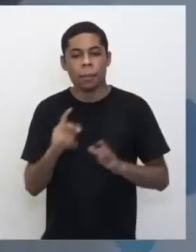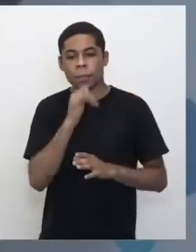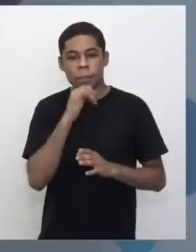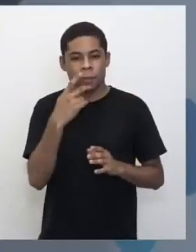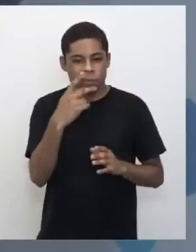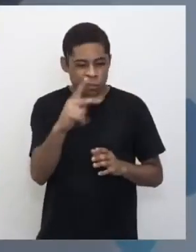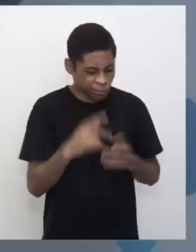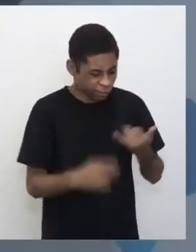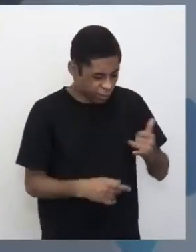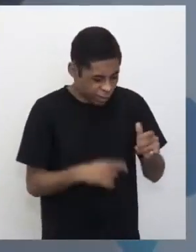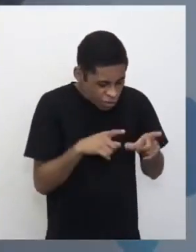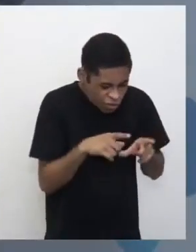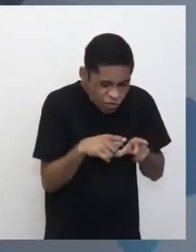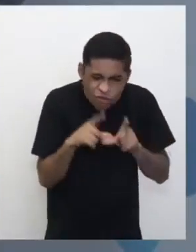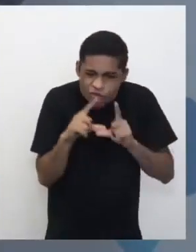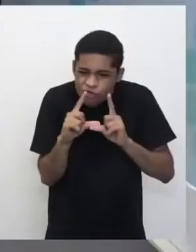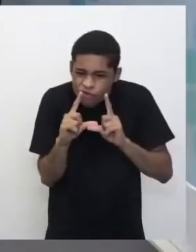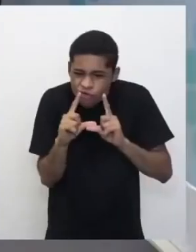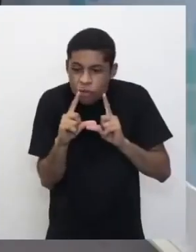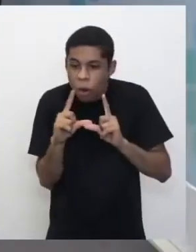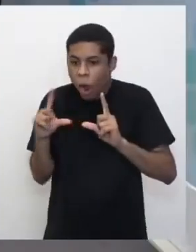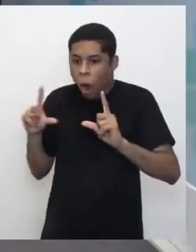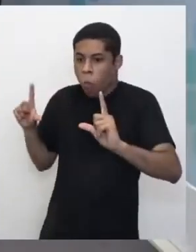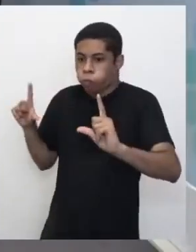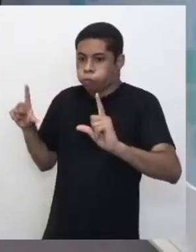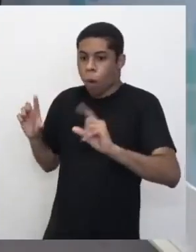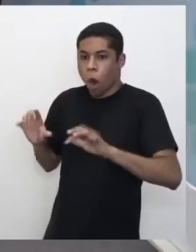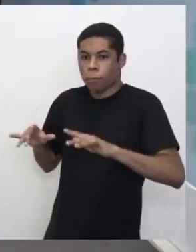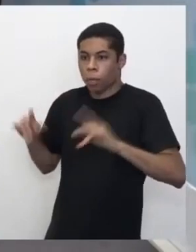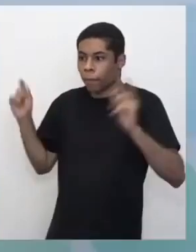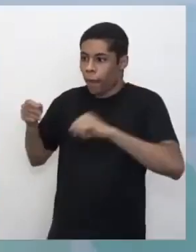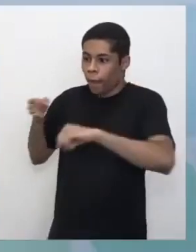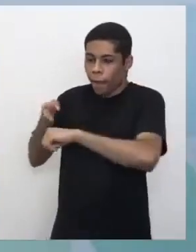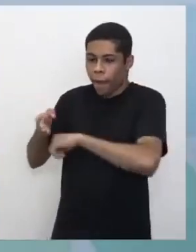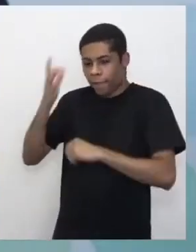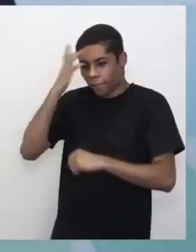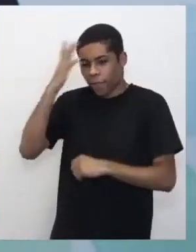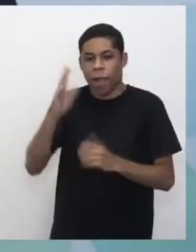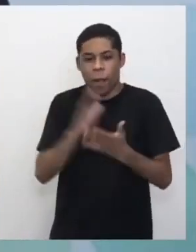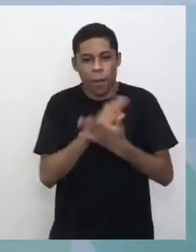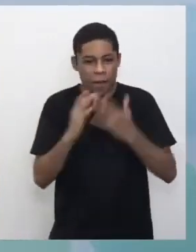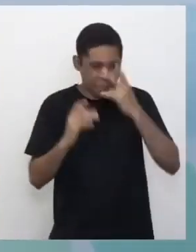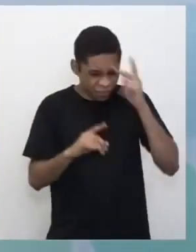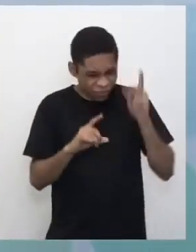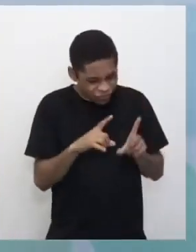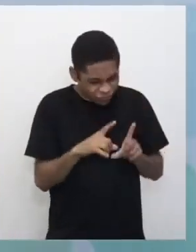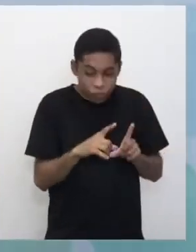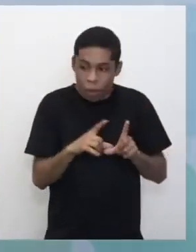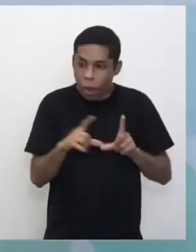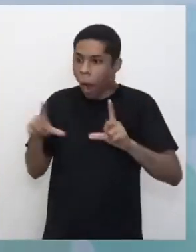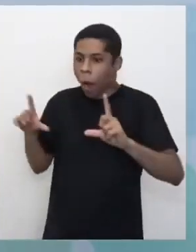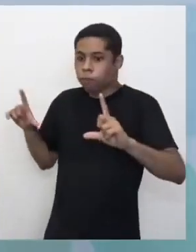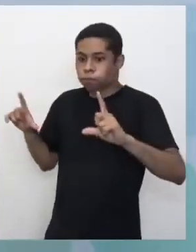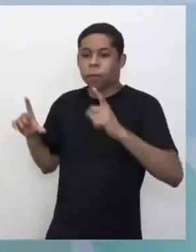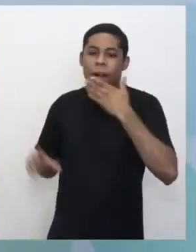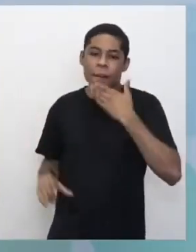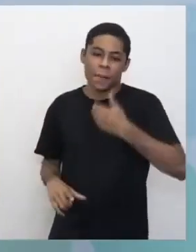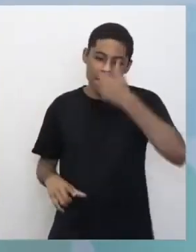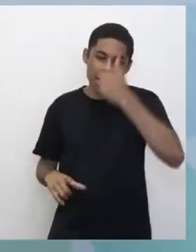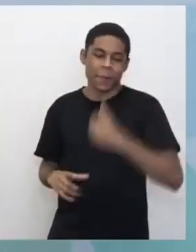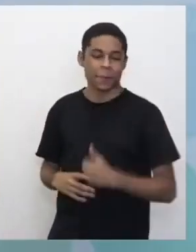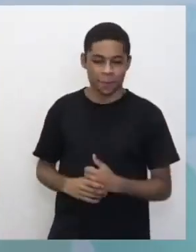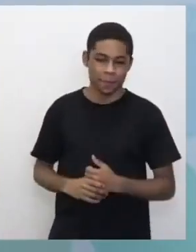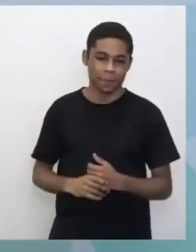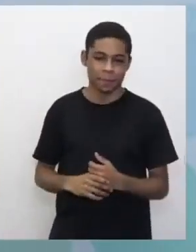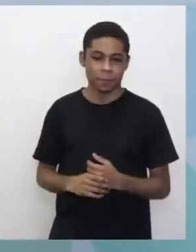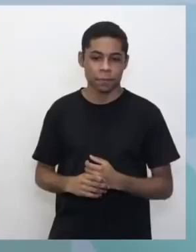às vezes, não articulada. Sim, tela do celular aqui é um pouco pequenininha para algumas pessoas, então, olhar na tela grande do seu computador acaba sendo um pouco